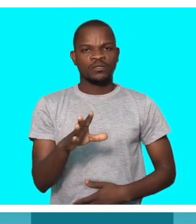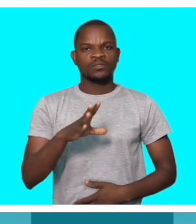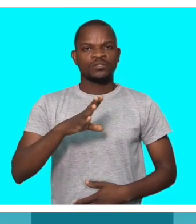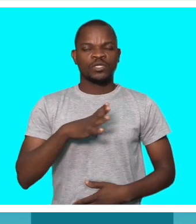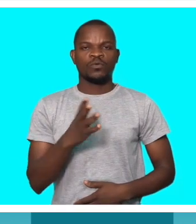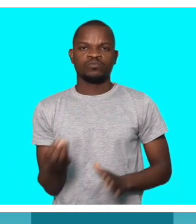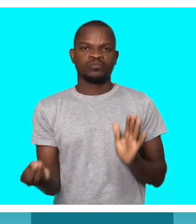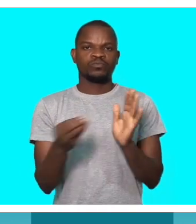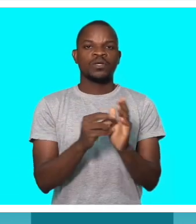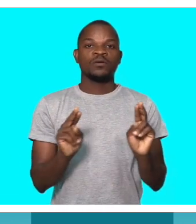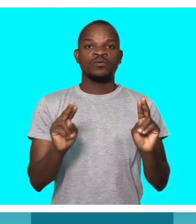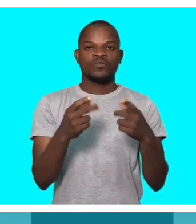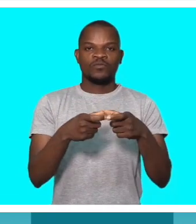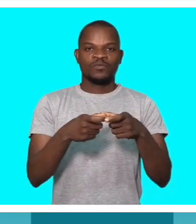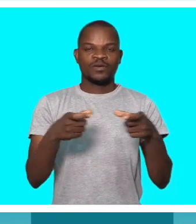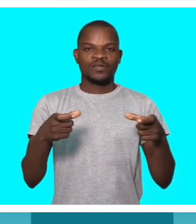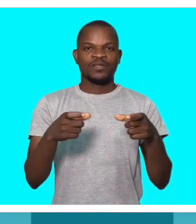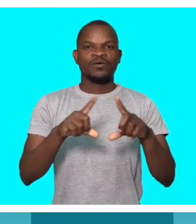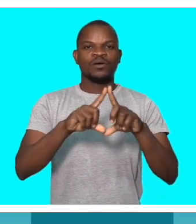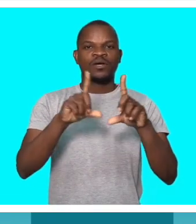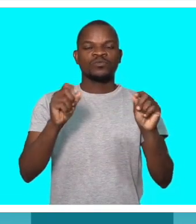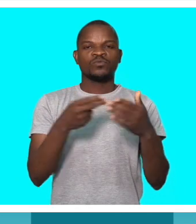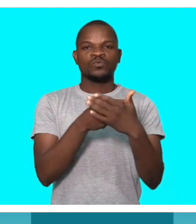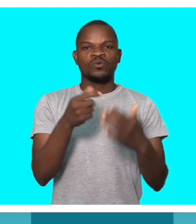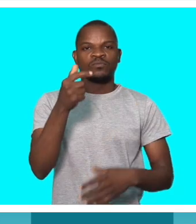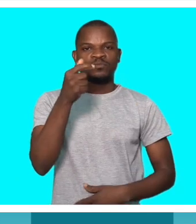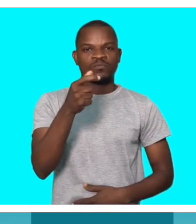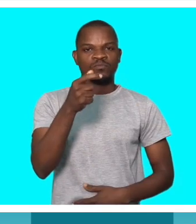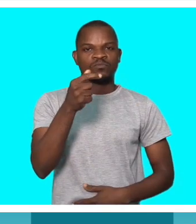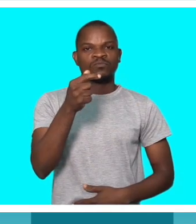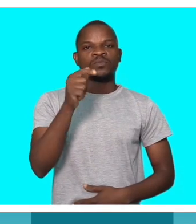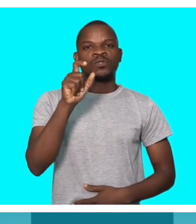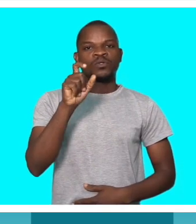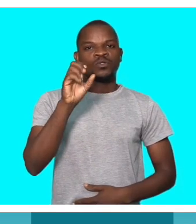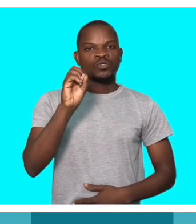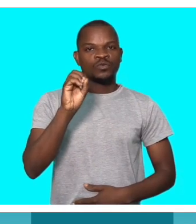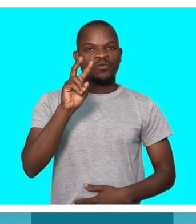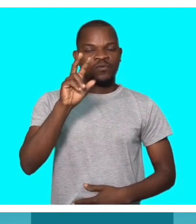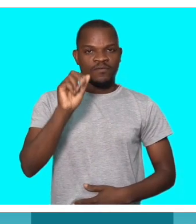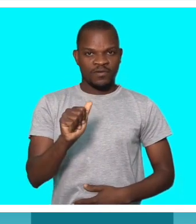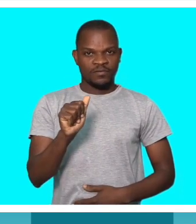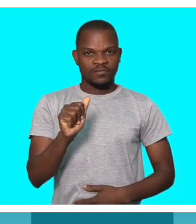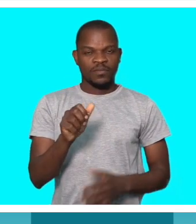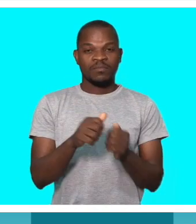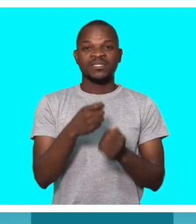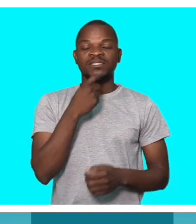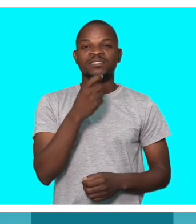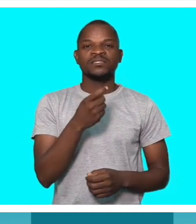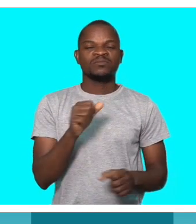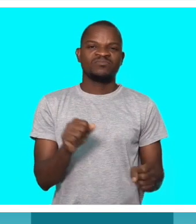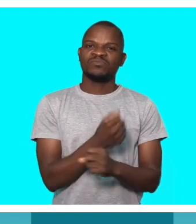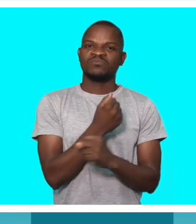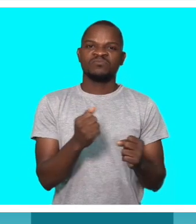da introdução do cartão pré-pago denominado CHOVA. Já não tem necessariamente vir